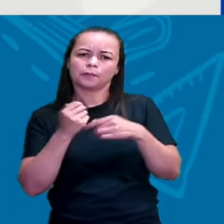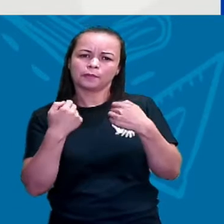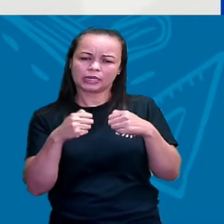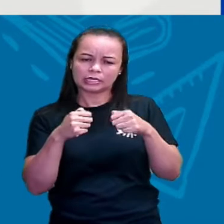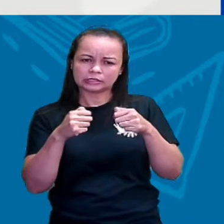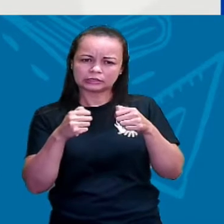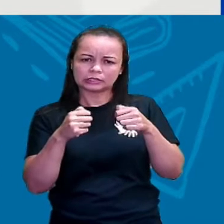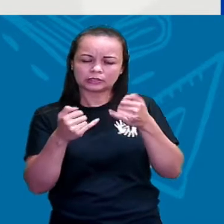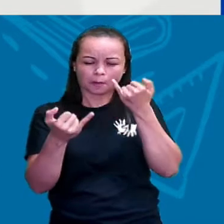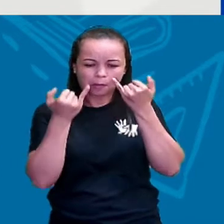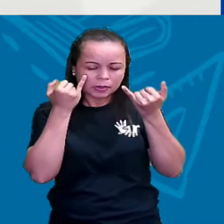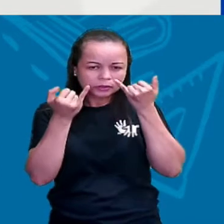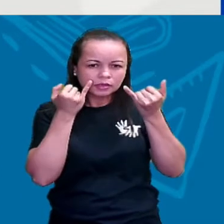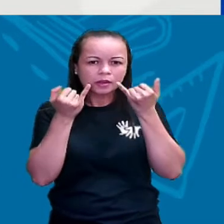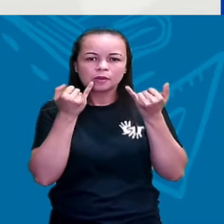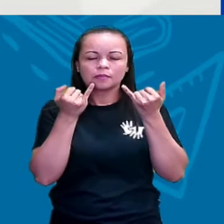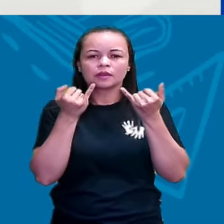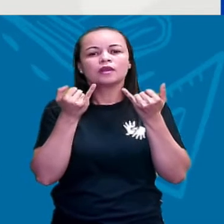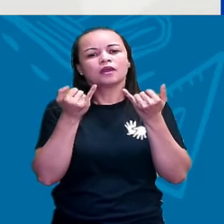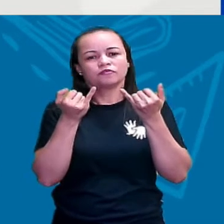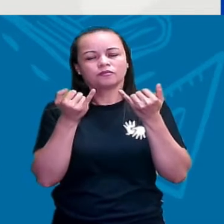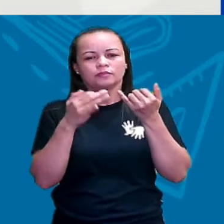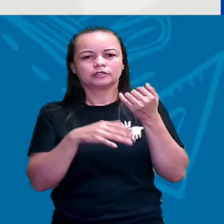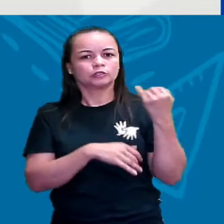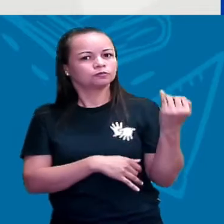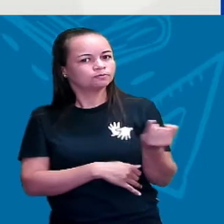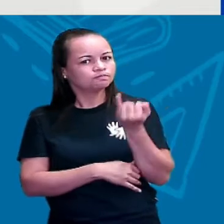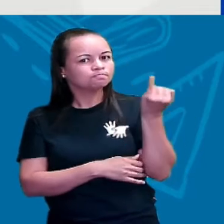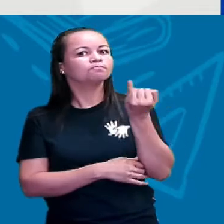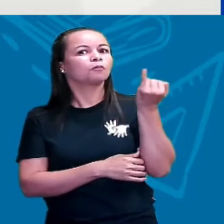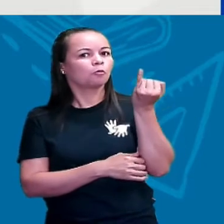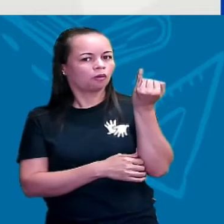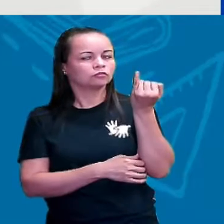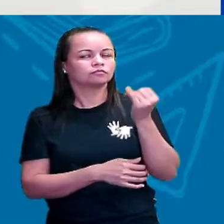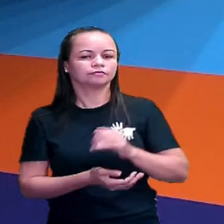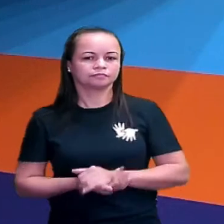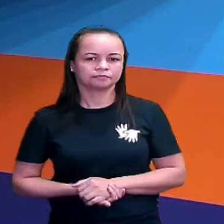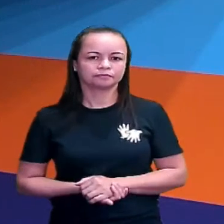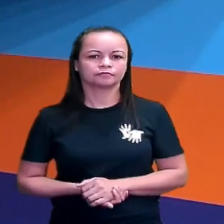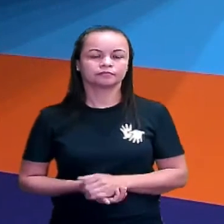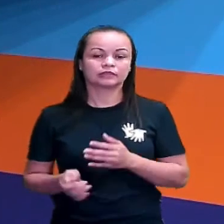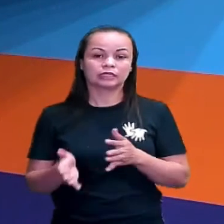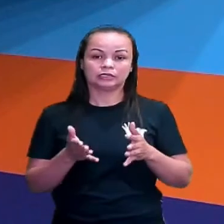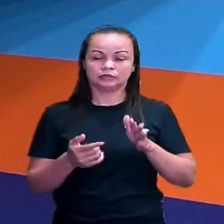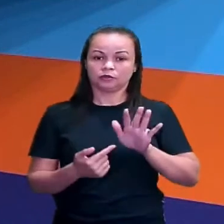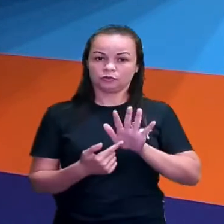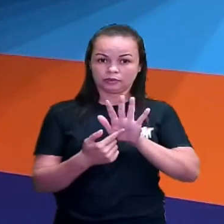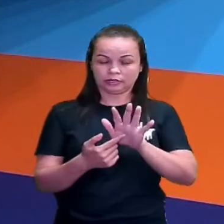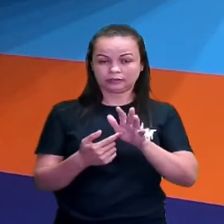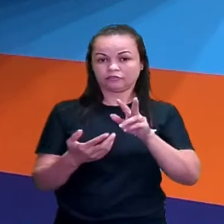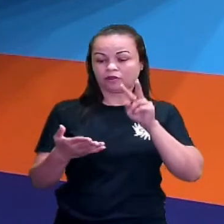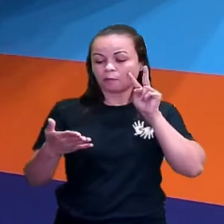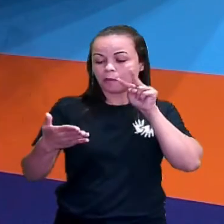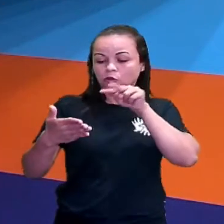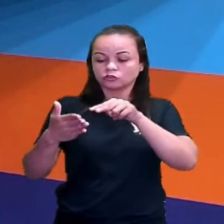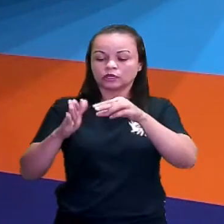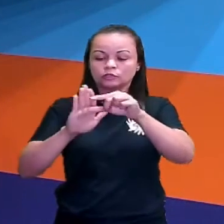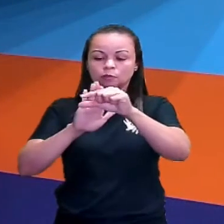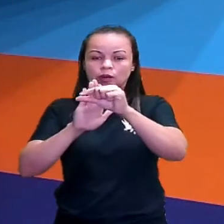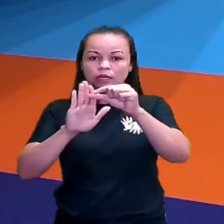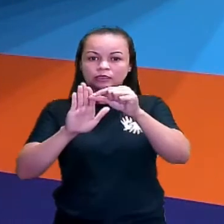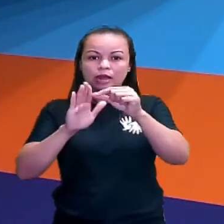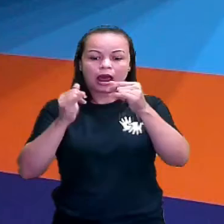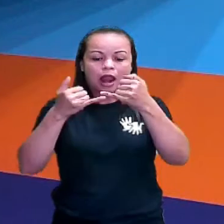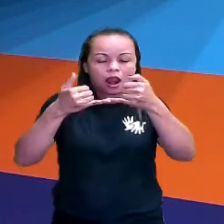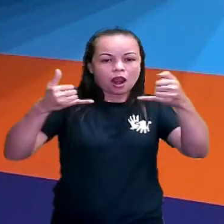bastante importante. Está vendo essa setinha aqui? Ela está indicando que a gente vai ler de cima para